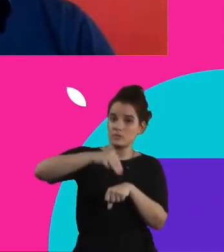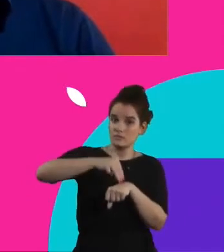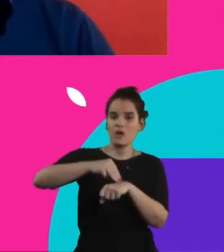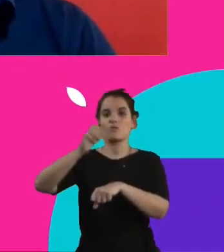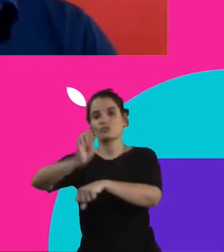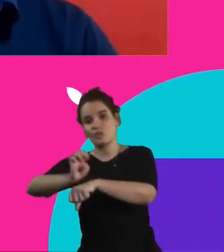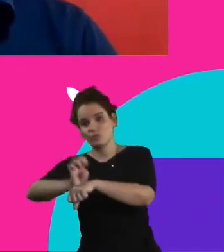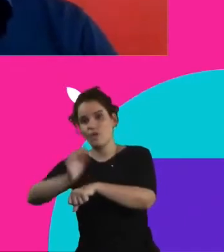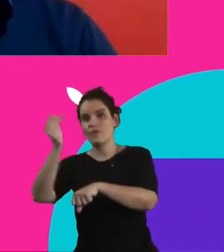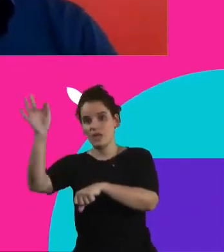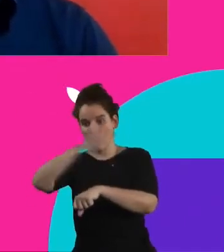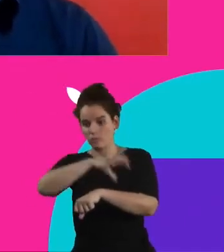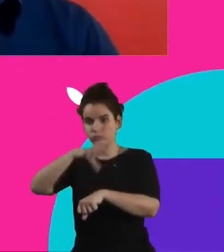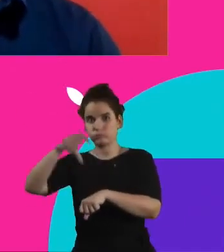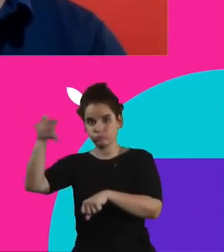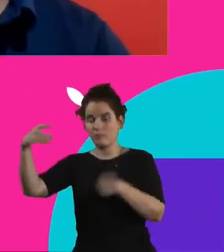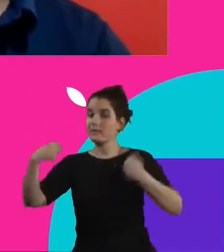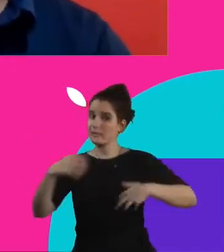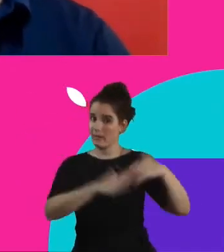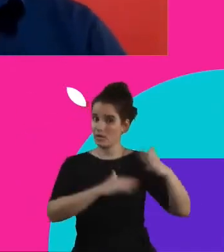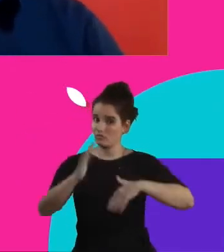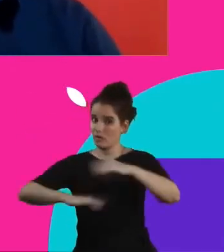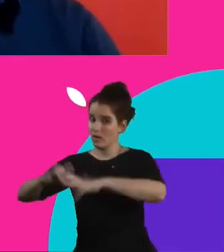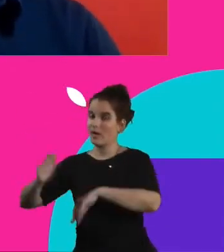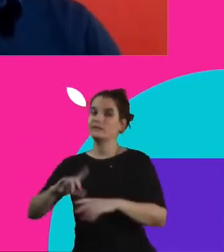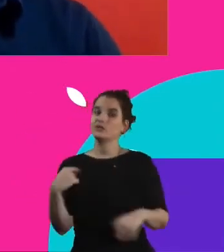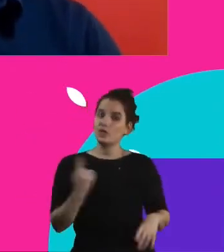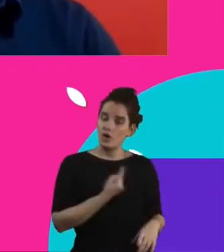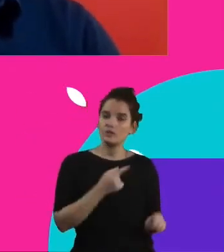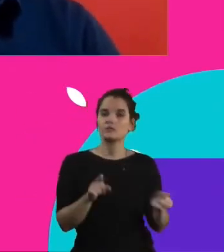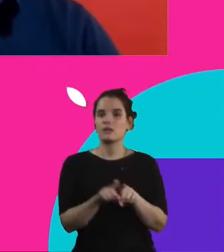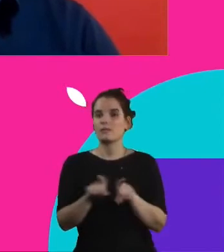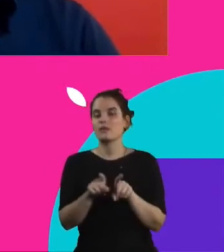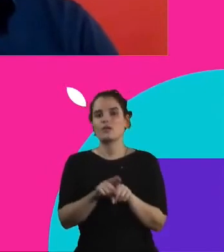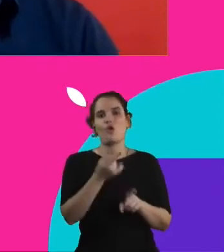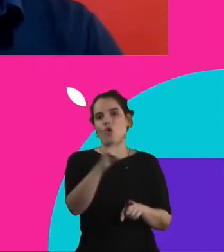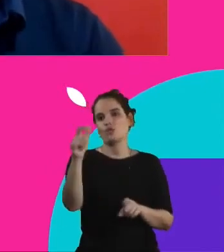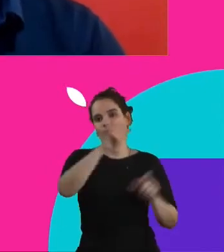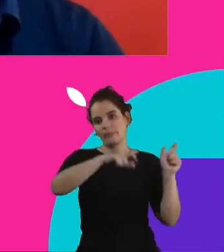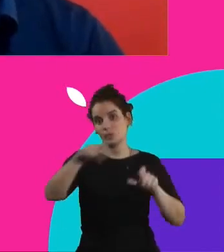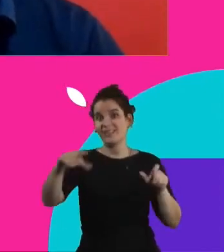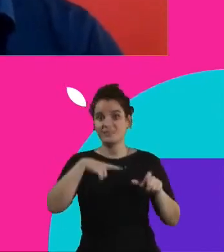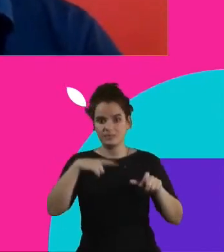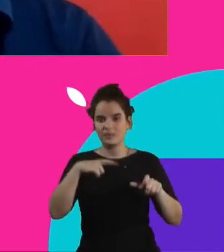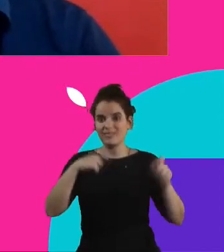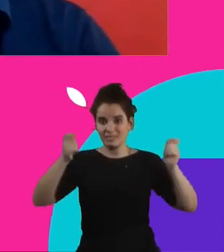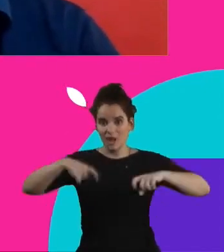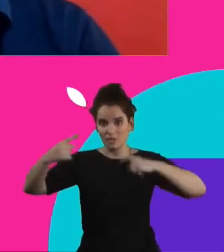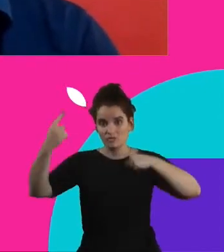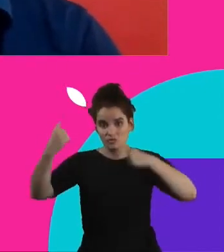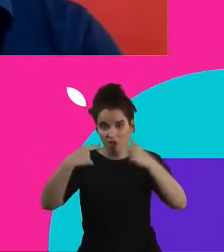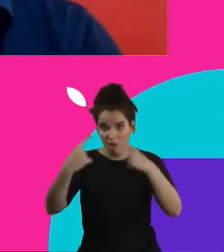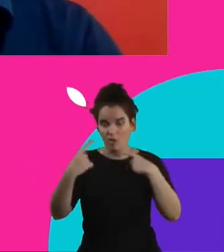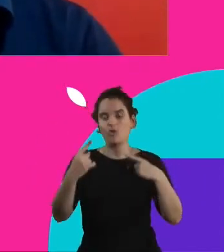estadual e federal. E eu acho que pessoas como nós e muitas outras organizações, quando tiver um espaço para o diálogo, a gente vai